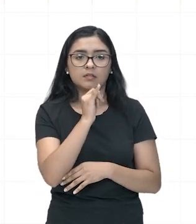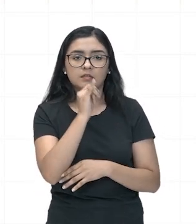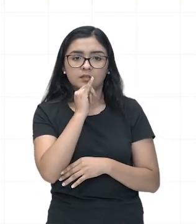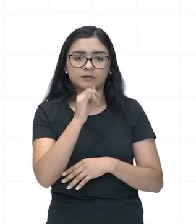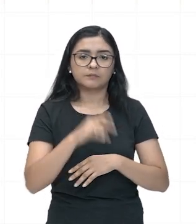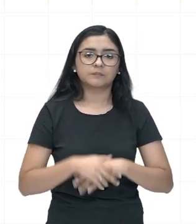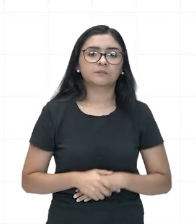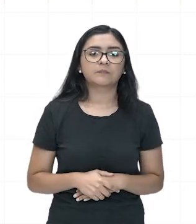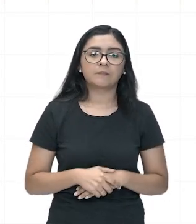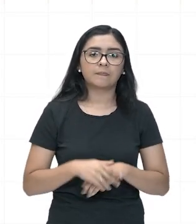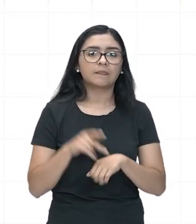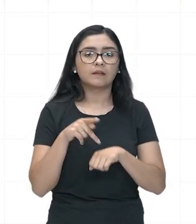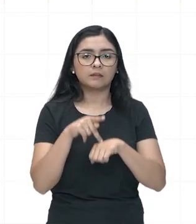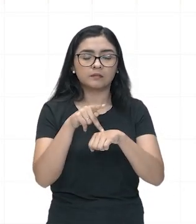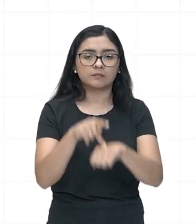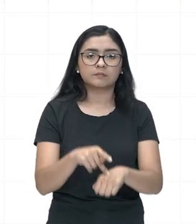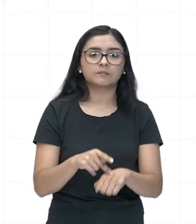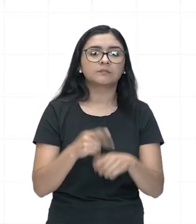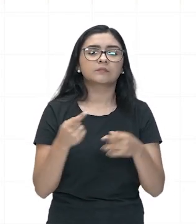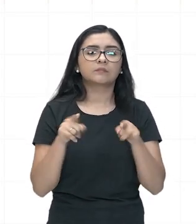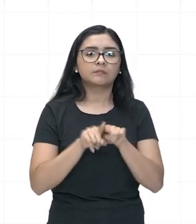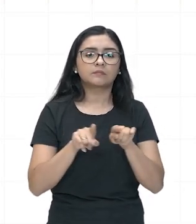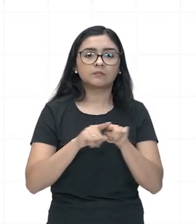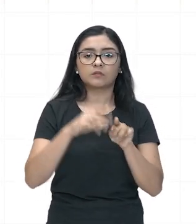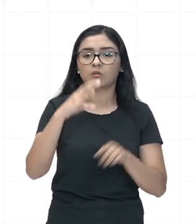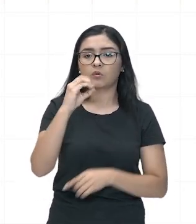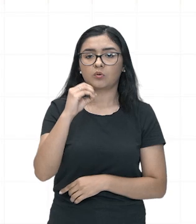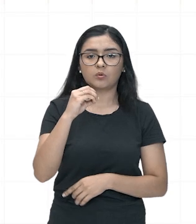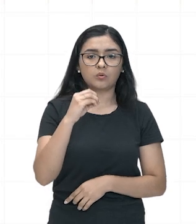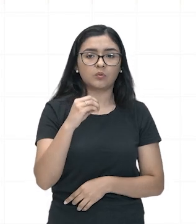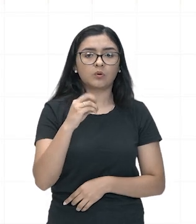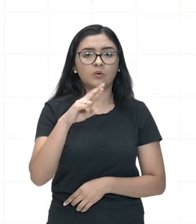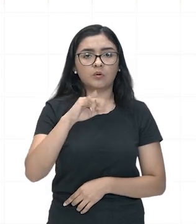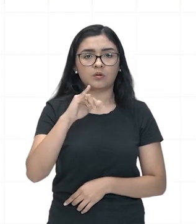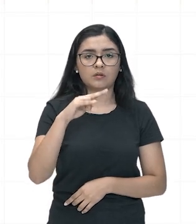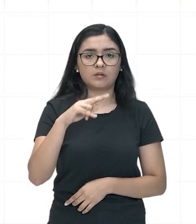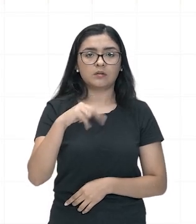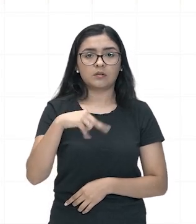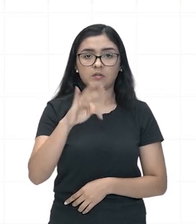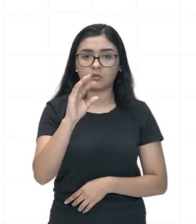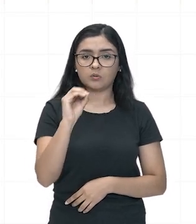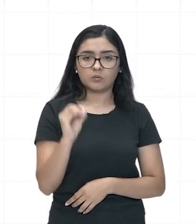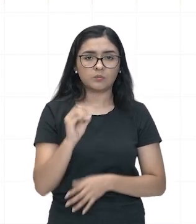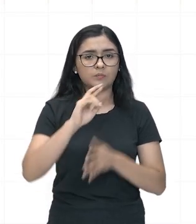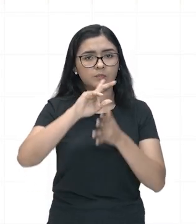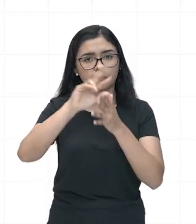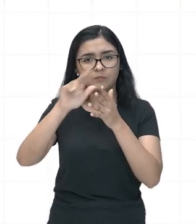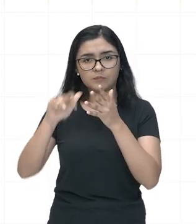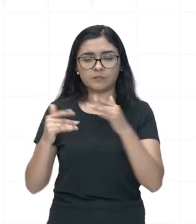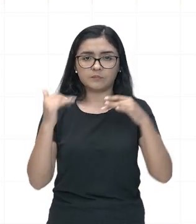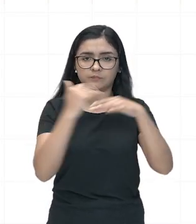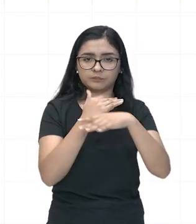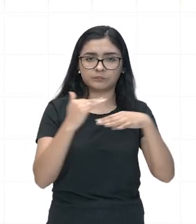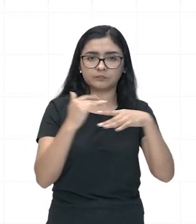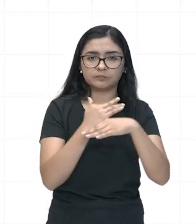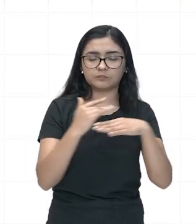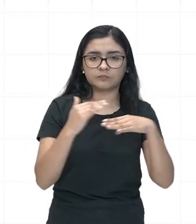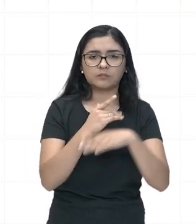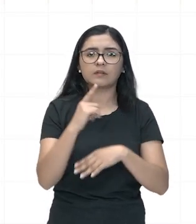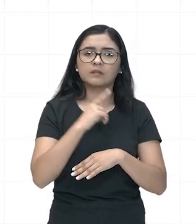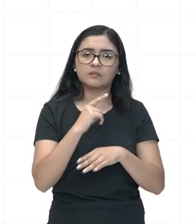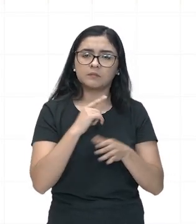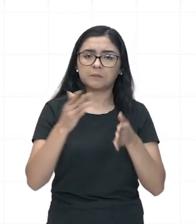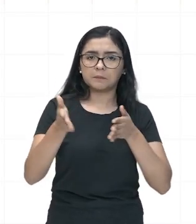Esparta, Tebas, Corinto, e, entre outras, atingiram o seu auge, tiveram o seu